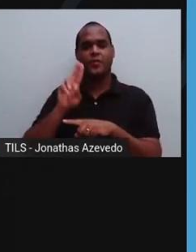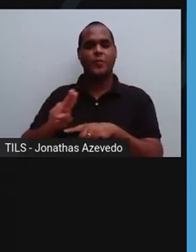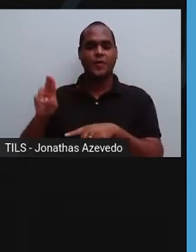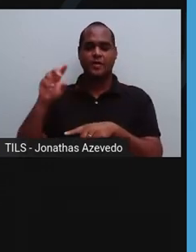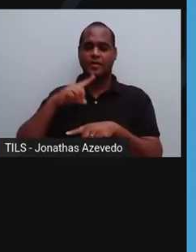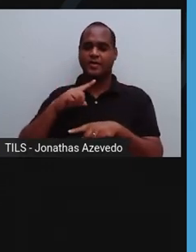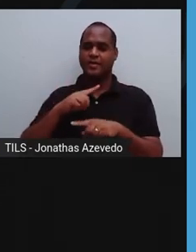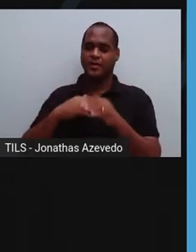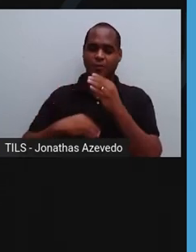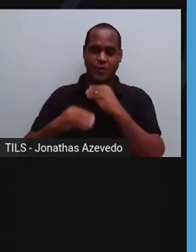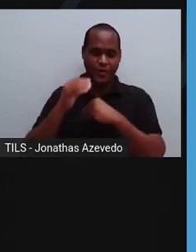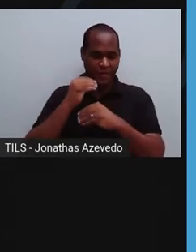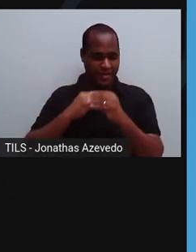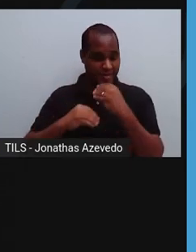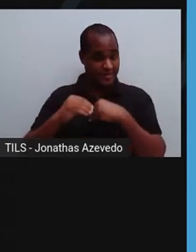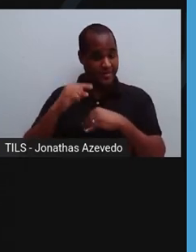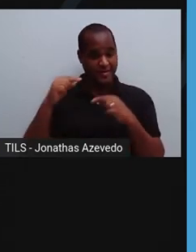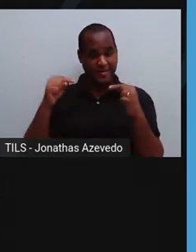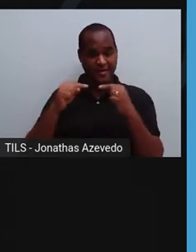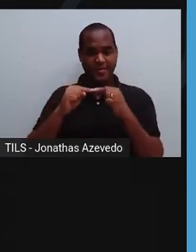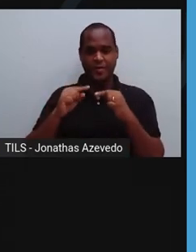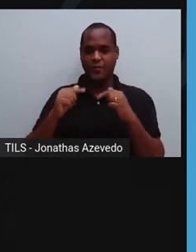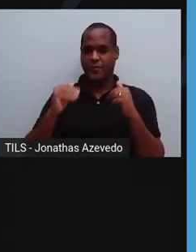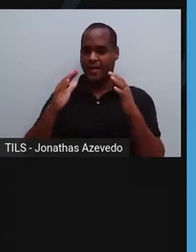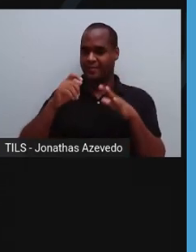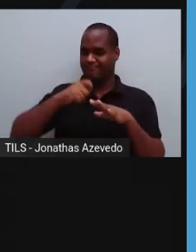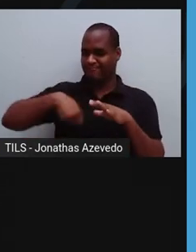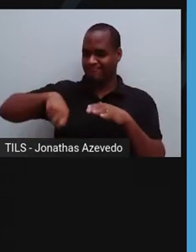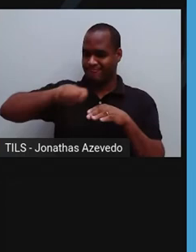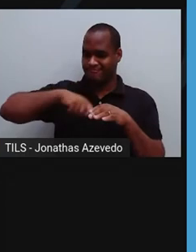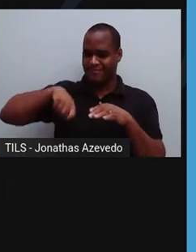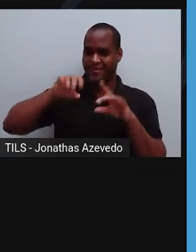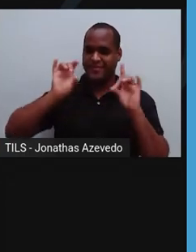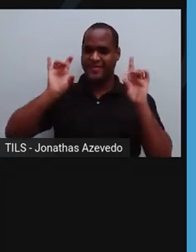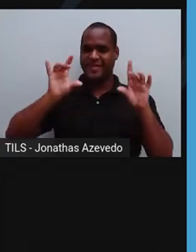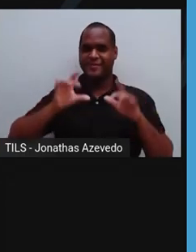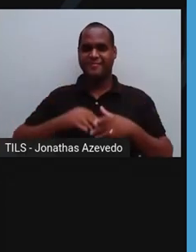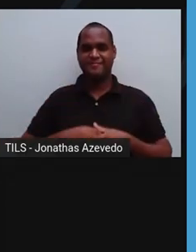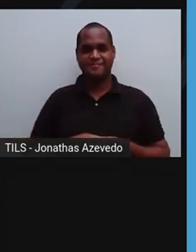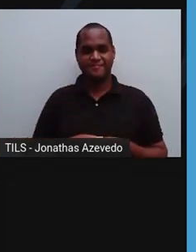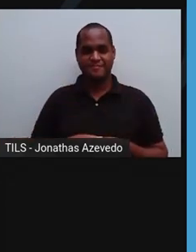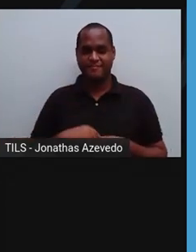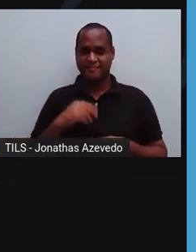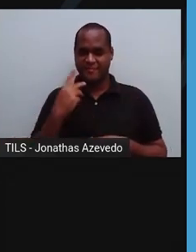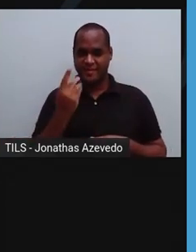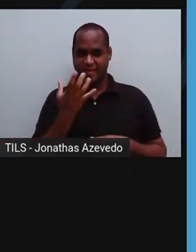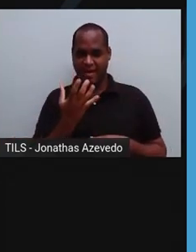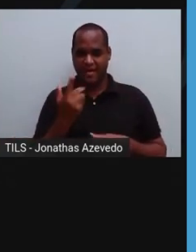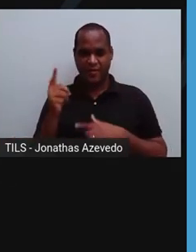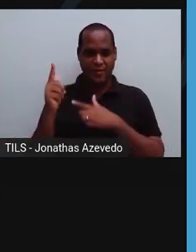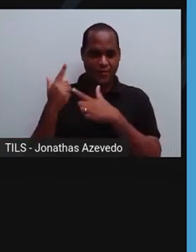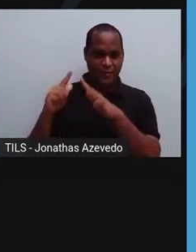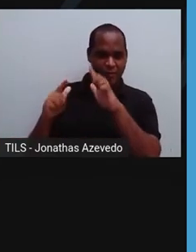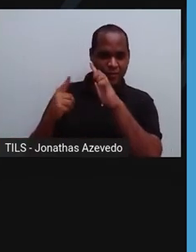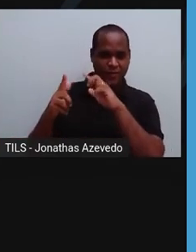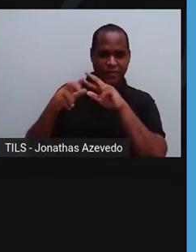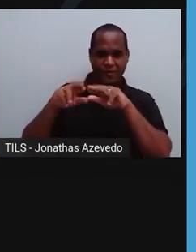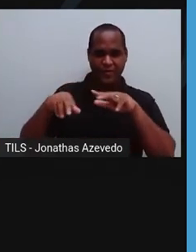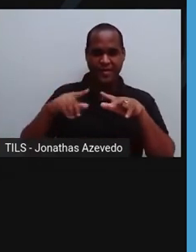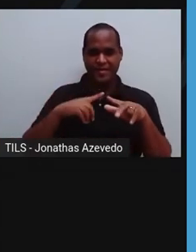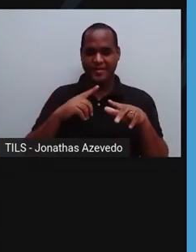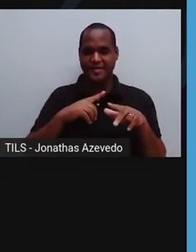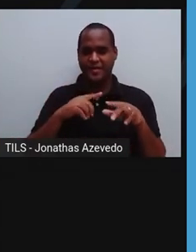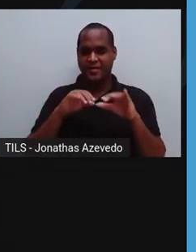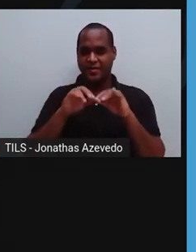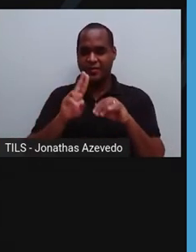de pratos exclusivos da alta gastronomia. Se você quer descobrir outros aromas usados na cozinha,